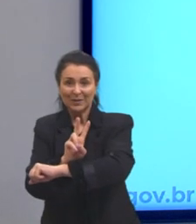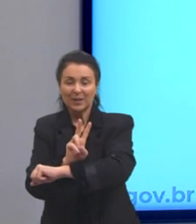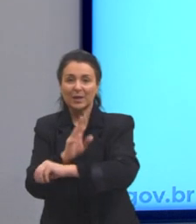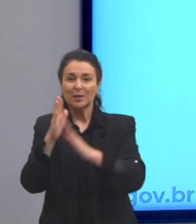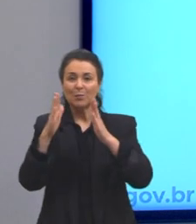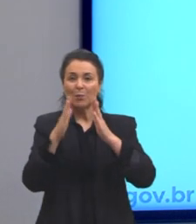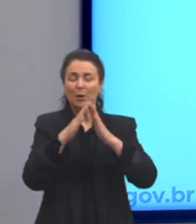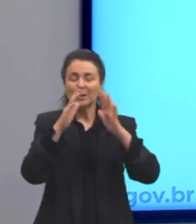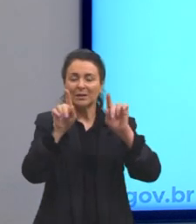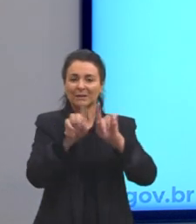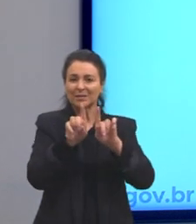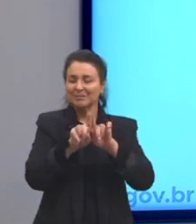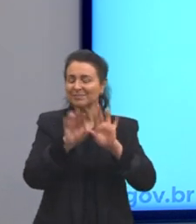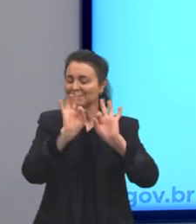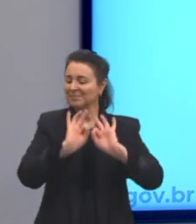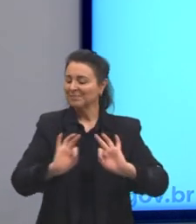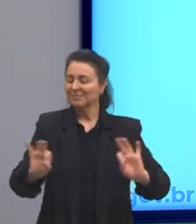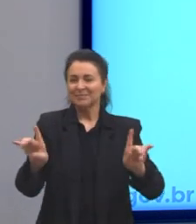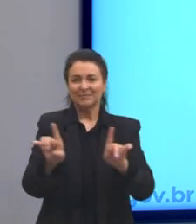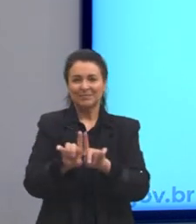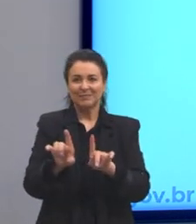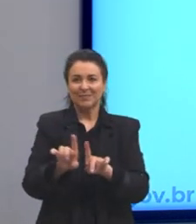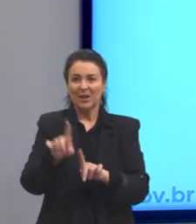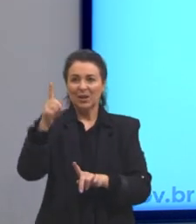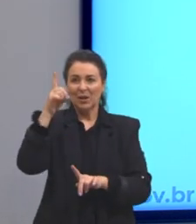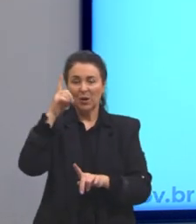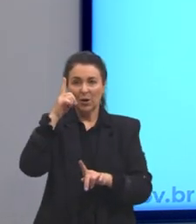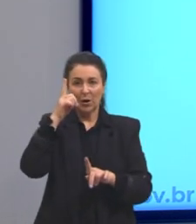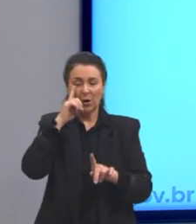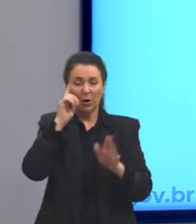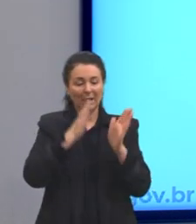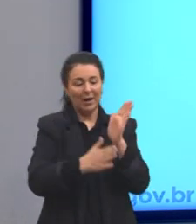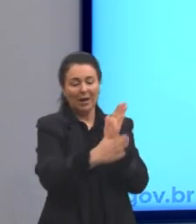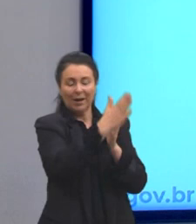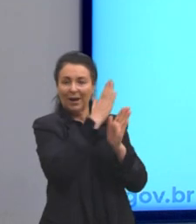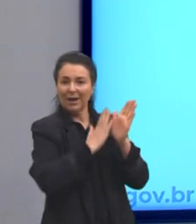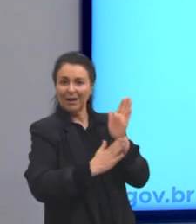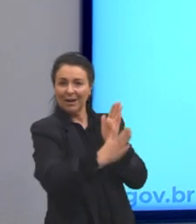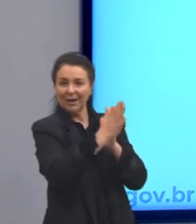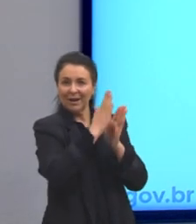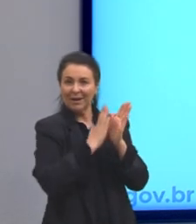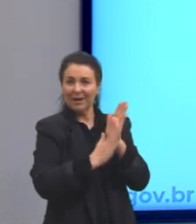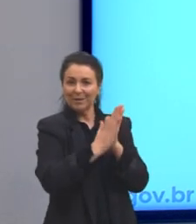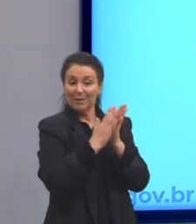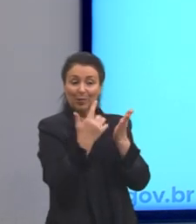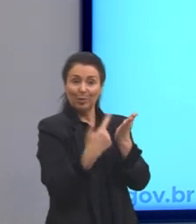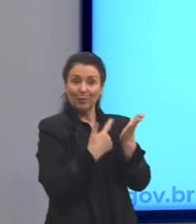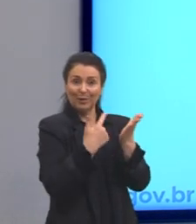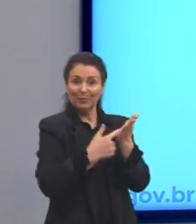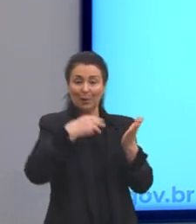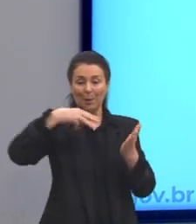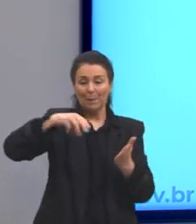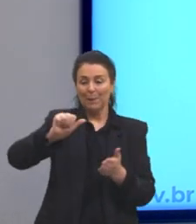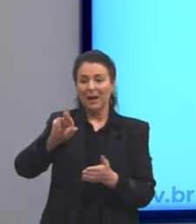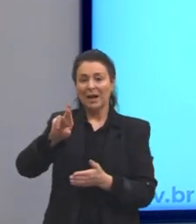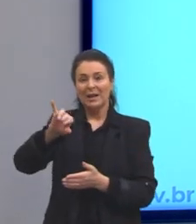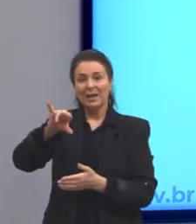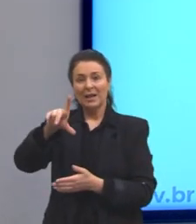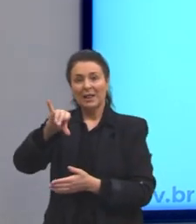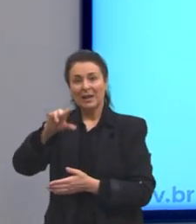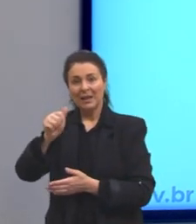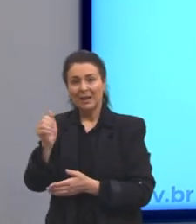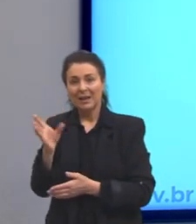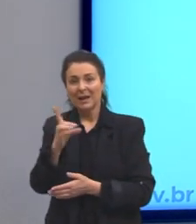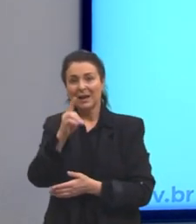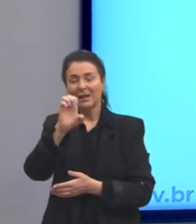Temos aqui um pedacinho, aqui temos a imagem da capa, das primeiras capas da Marília de Dirceu. E ele diz assim,